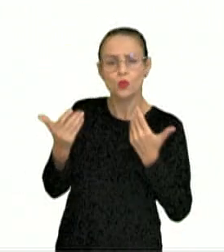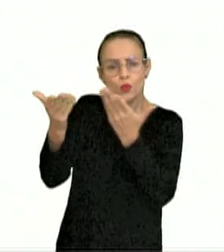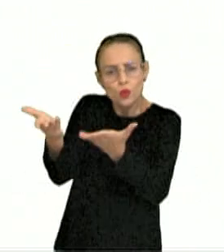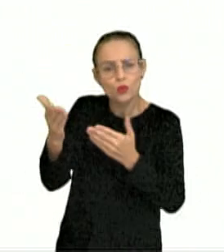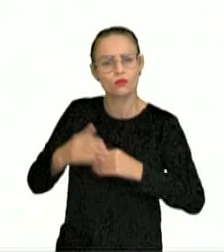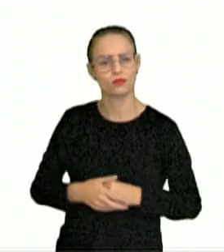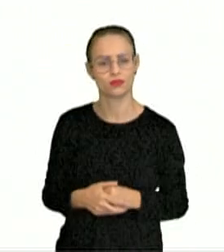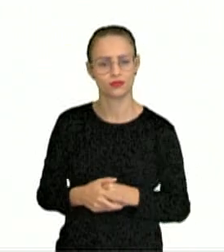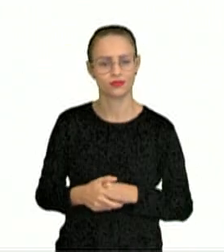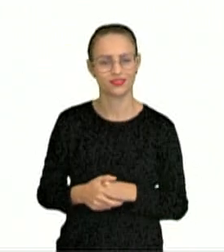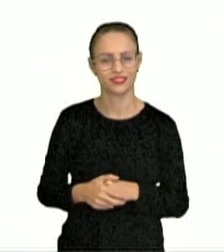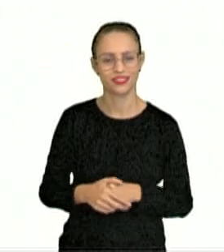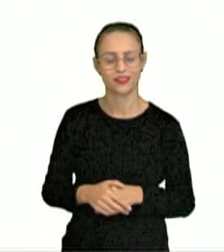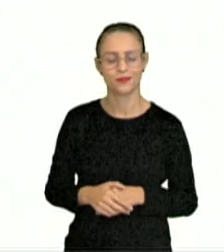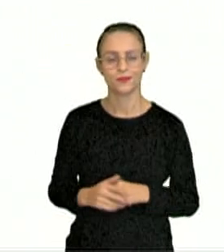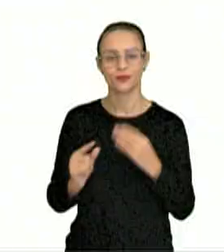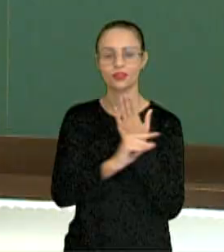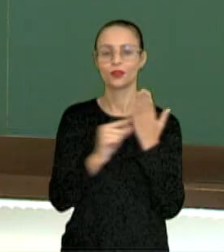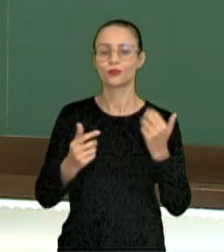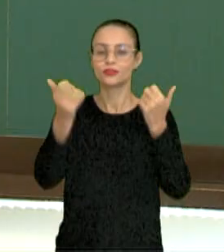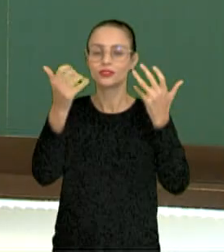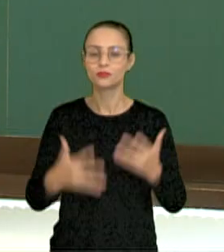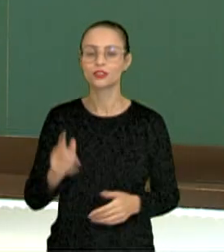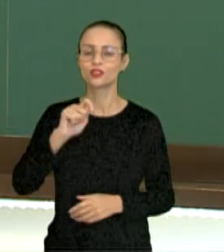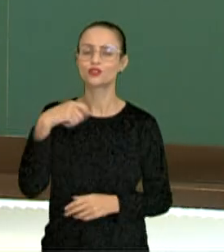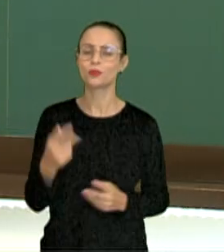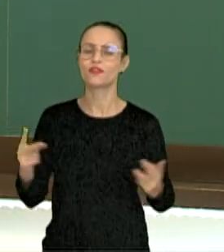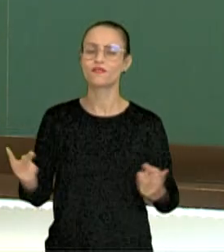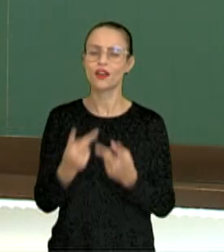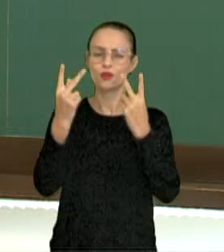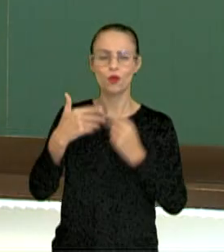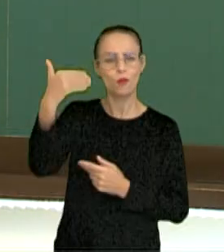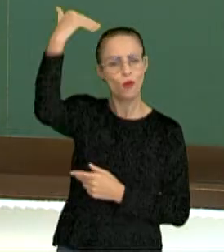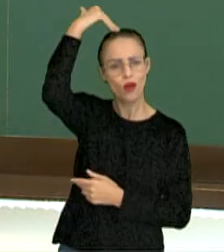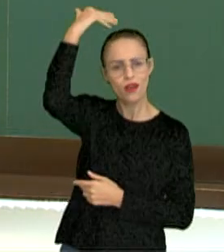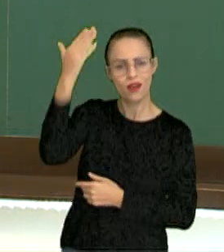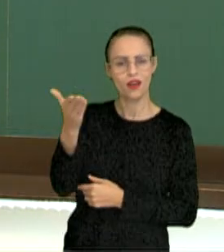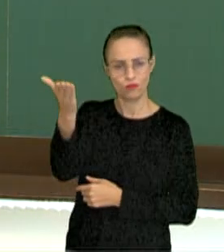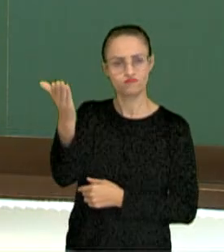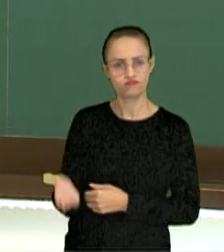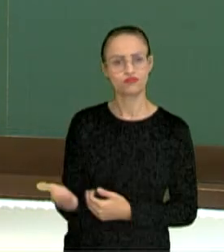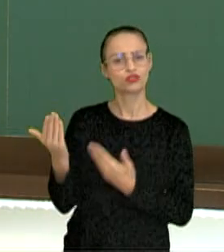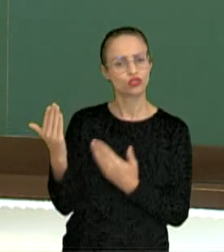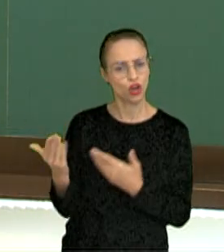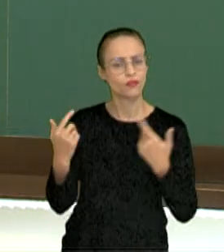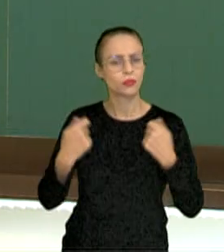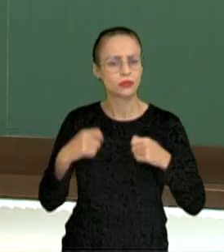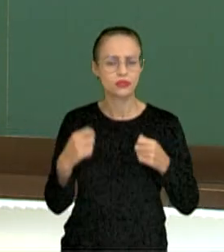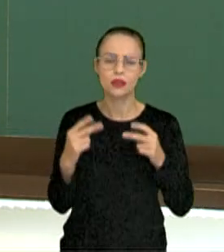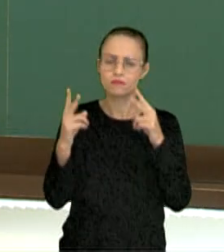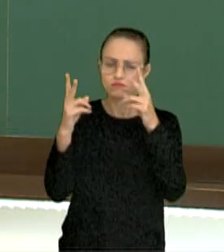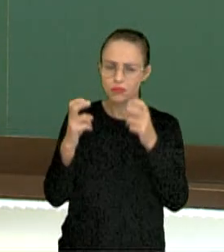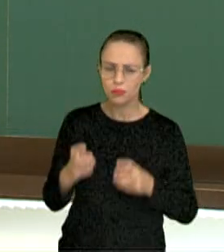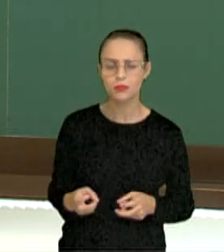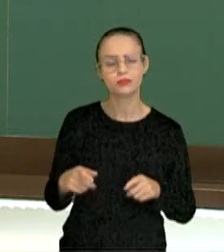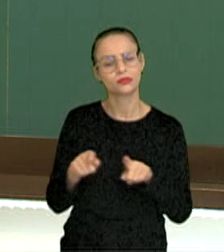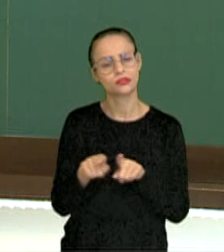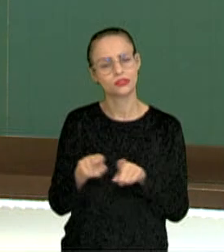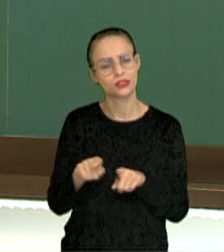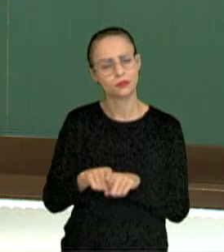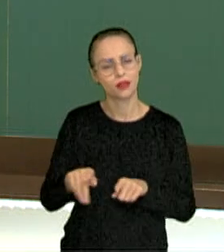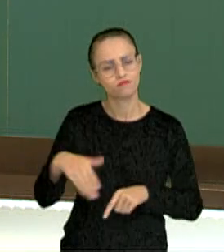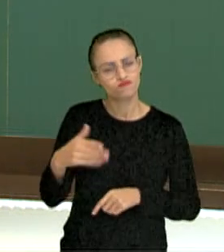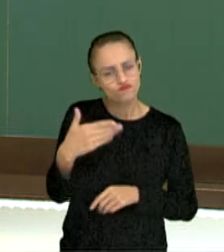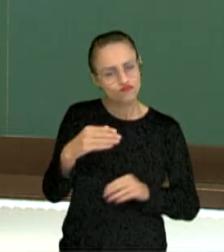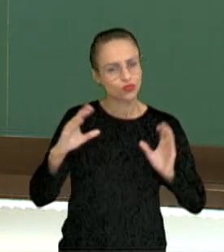Aqui, a autora fala a respeito de valores morais que o jovem deve ter, deve observar e reproduzir no seu